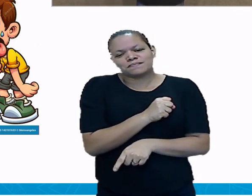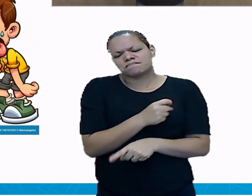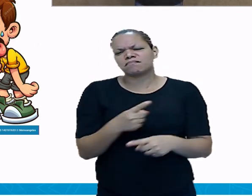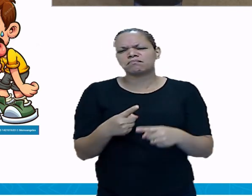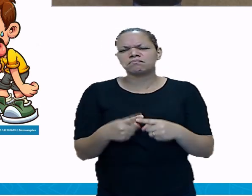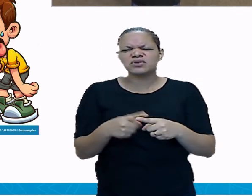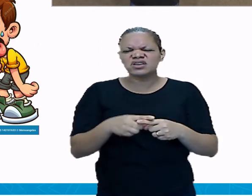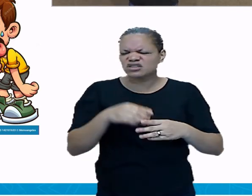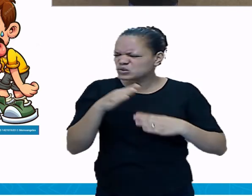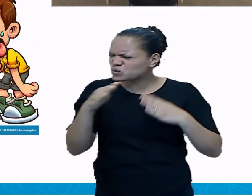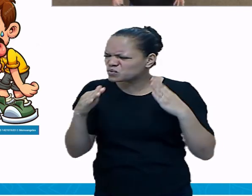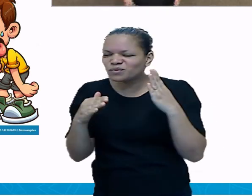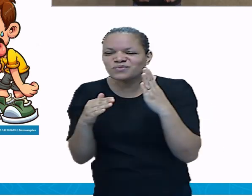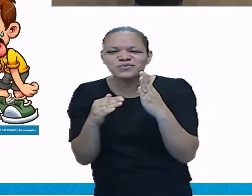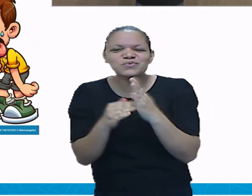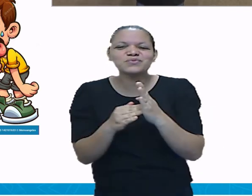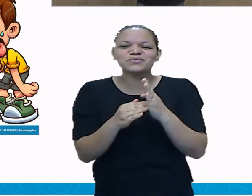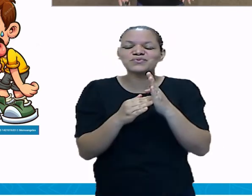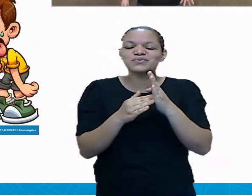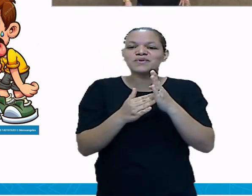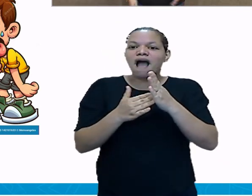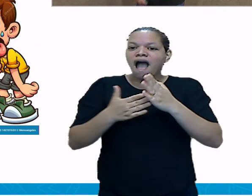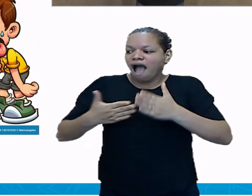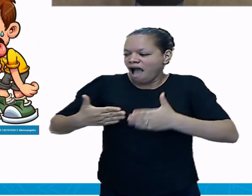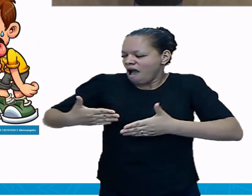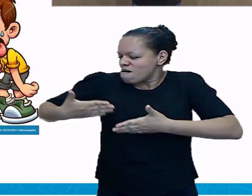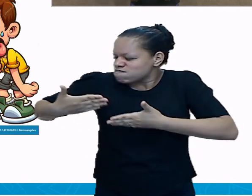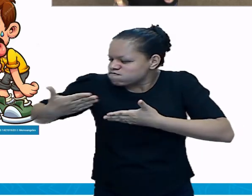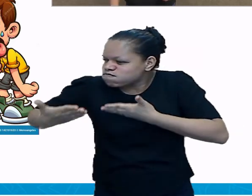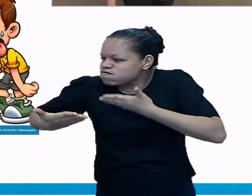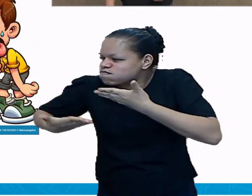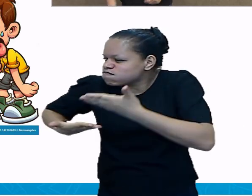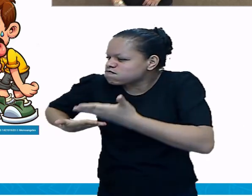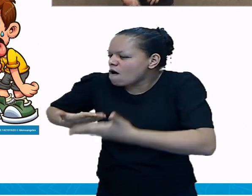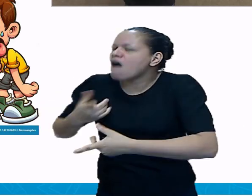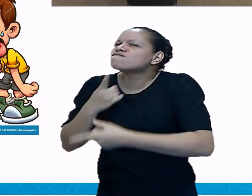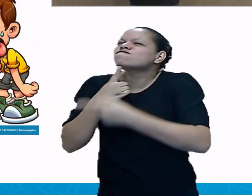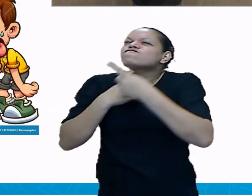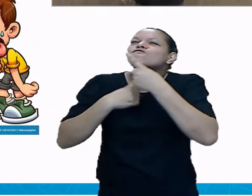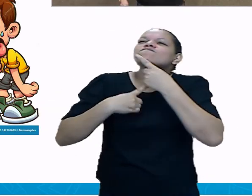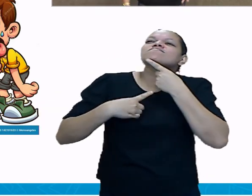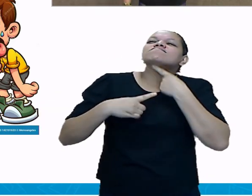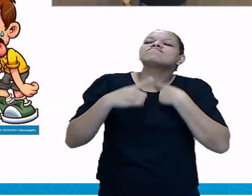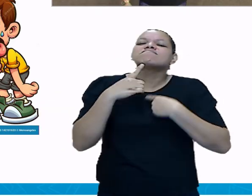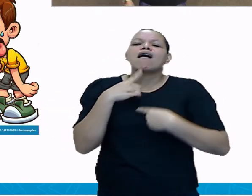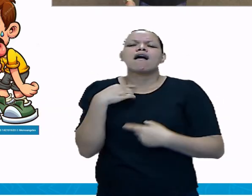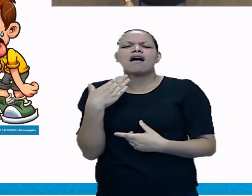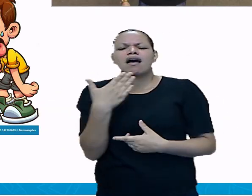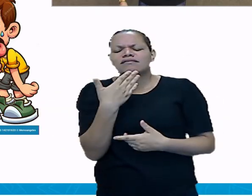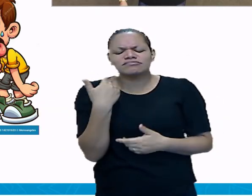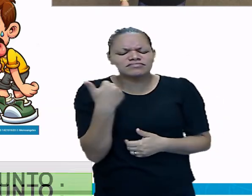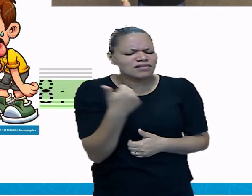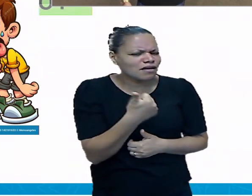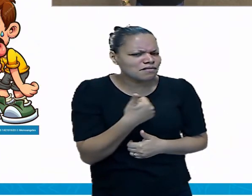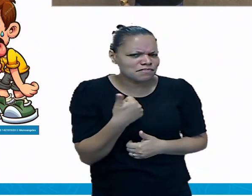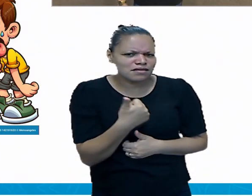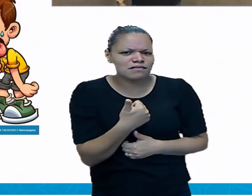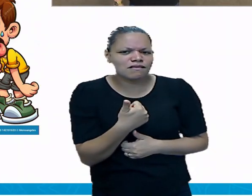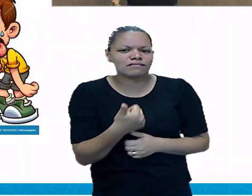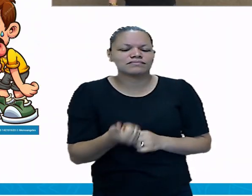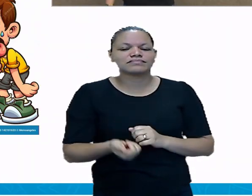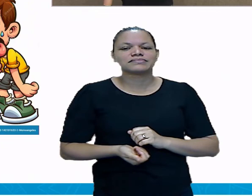que a gente coloca entusiasmo, vontade, flui melhor, tem um resultado mais positivo.